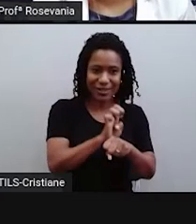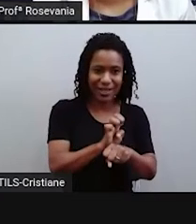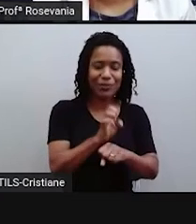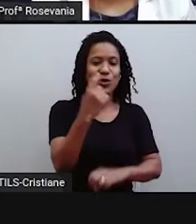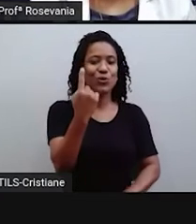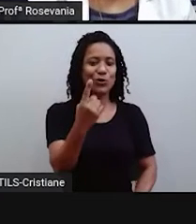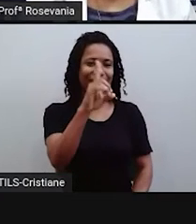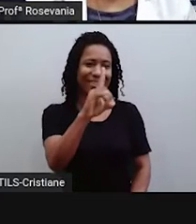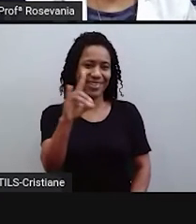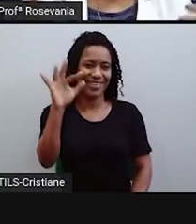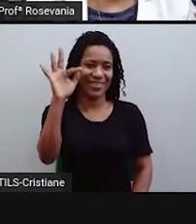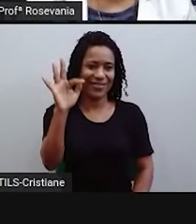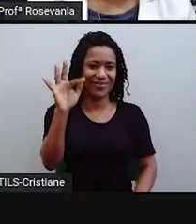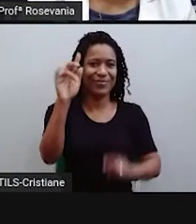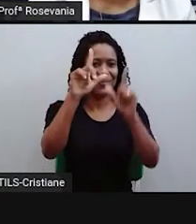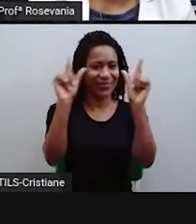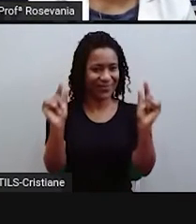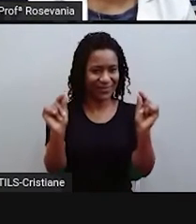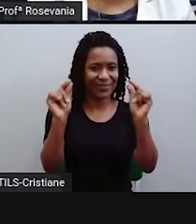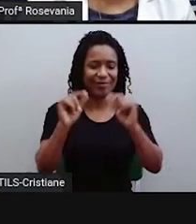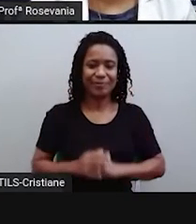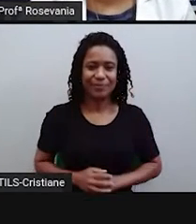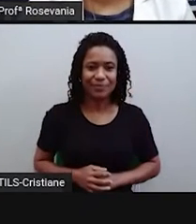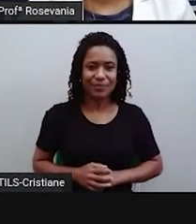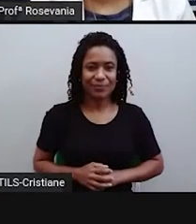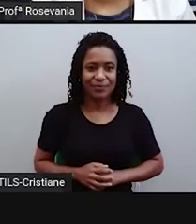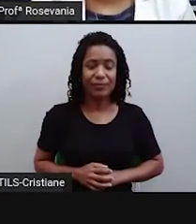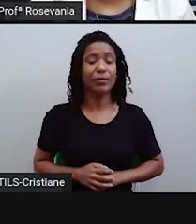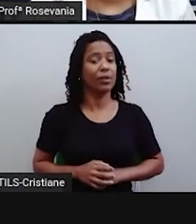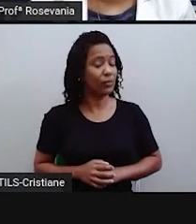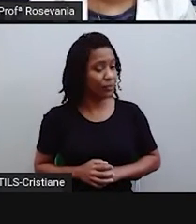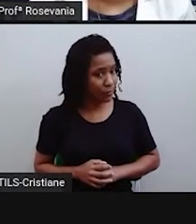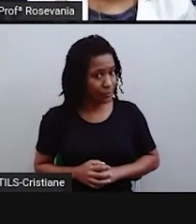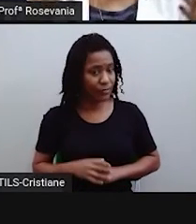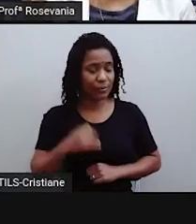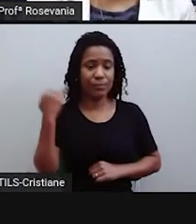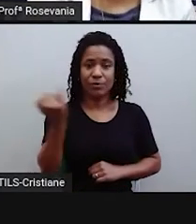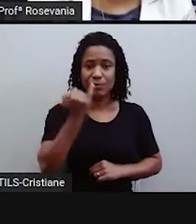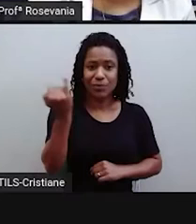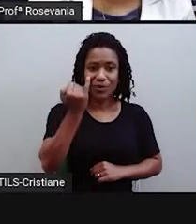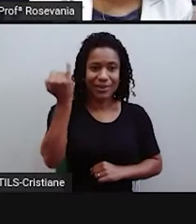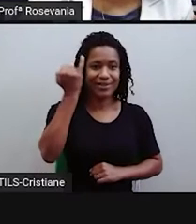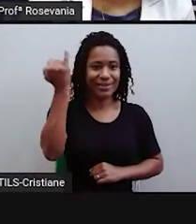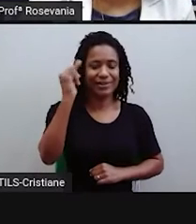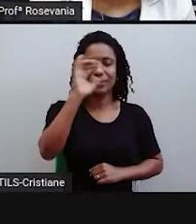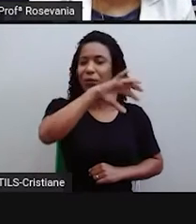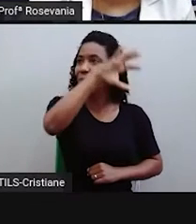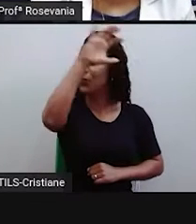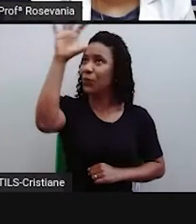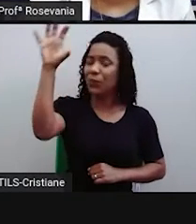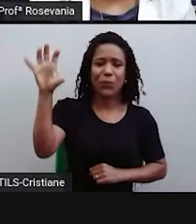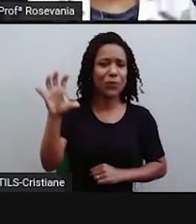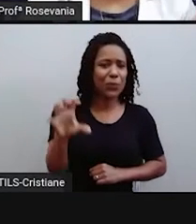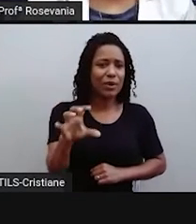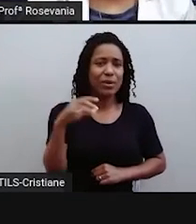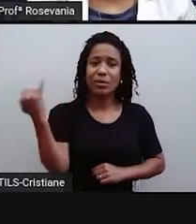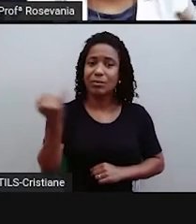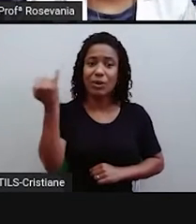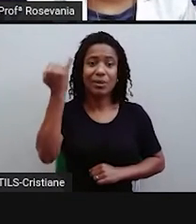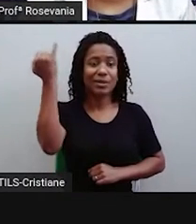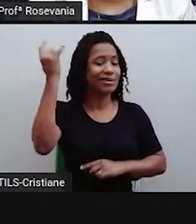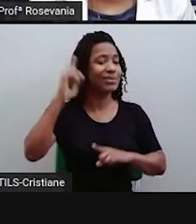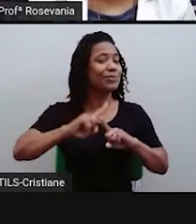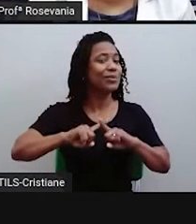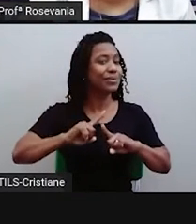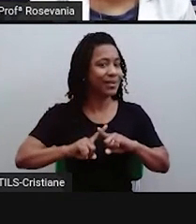um distrito federal. Então, é bastante importante essa ideia, né, de regionalizar, e nós vamos entender por que que é legal, né, a